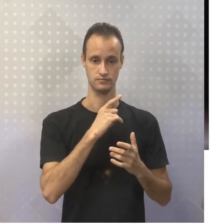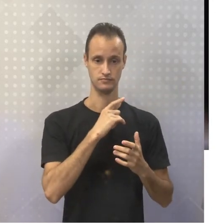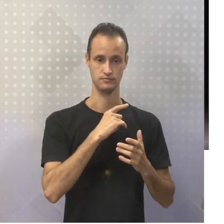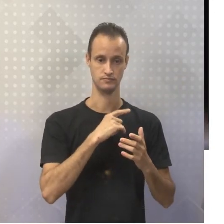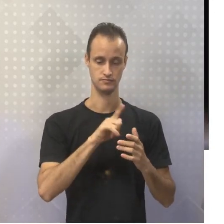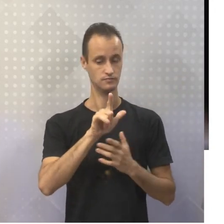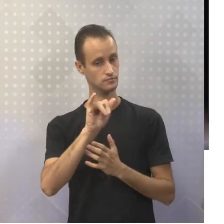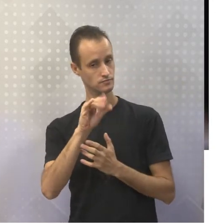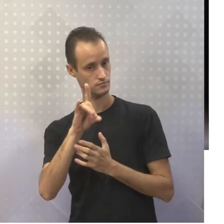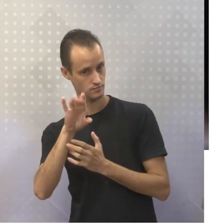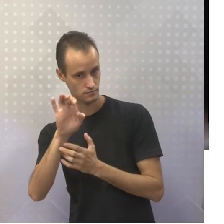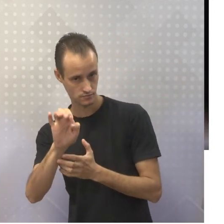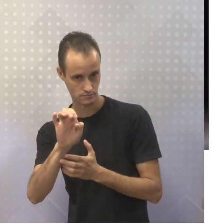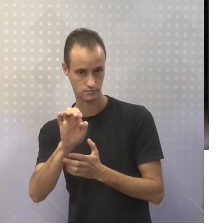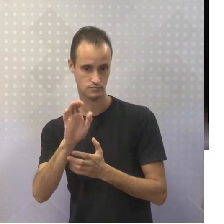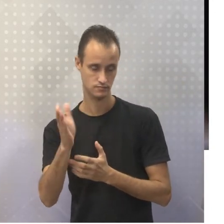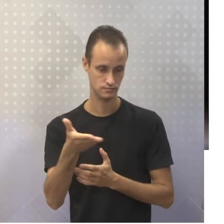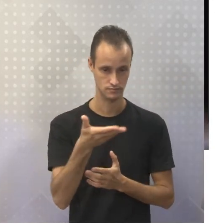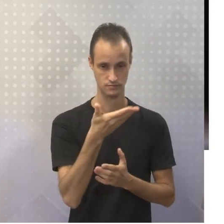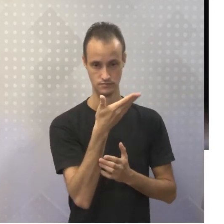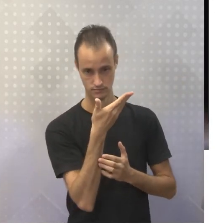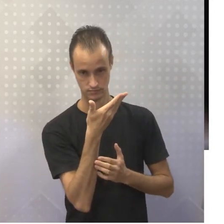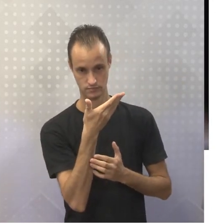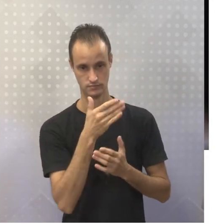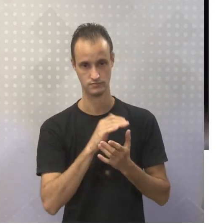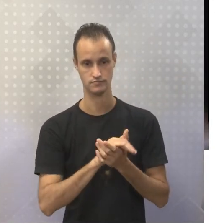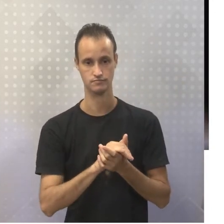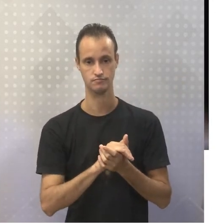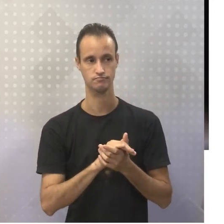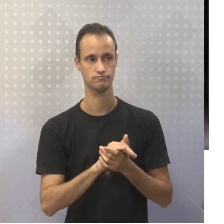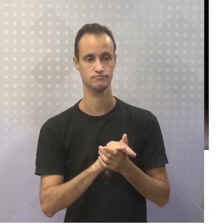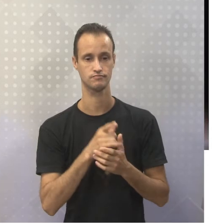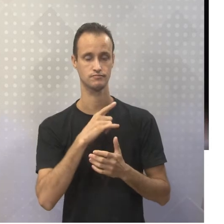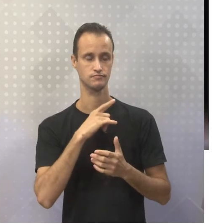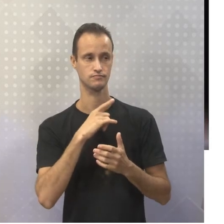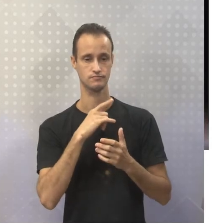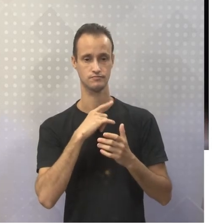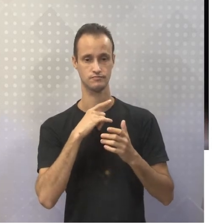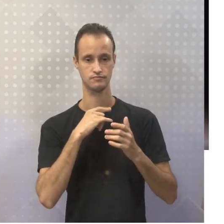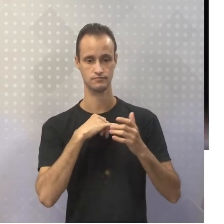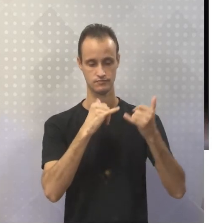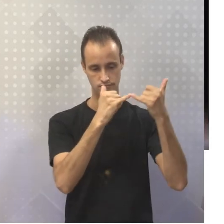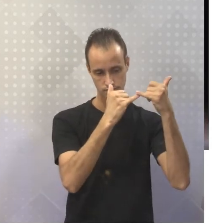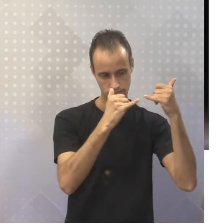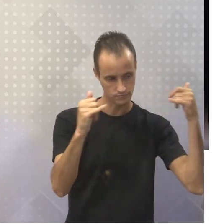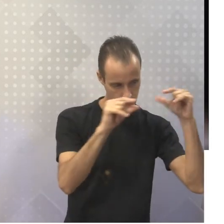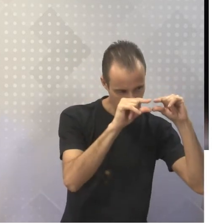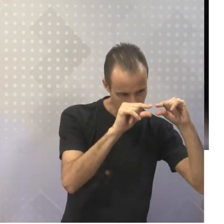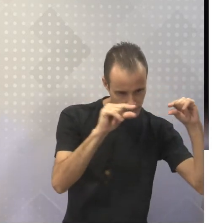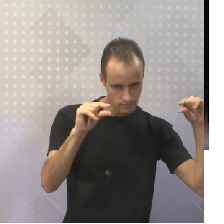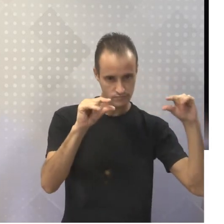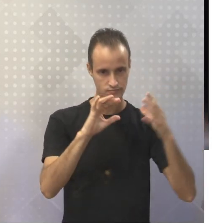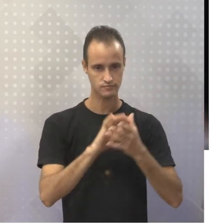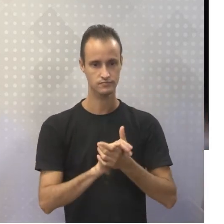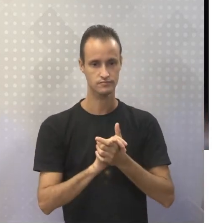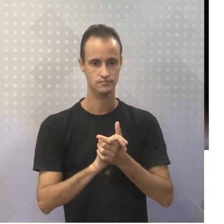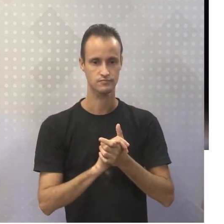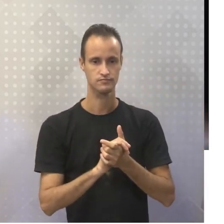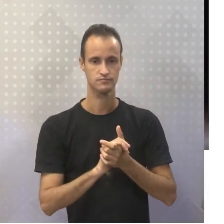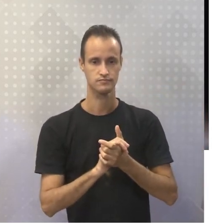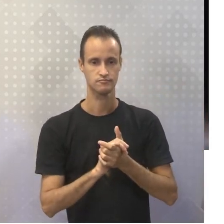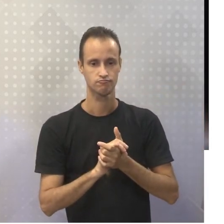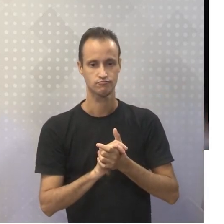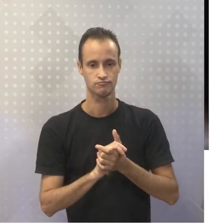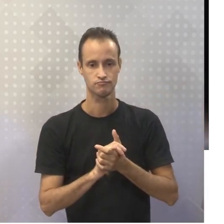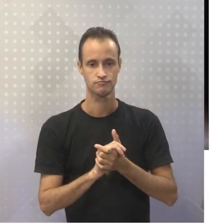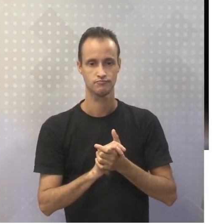LIDE, né? Que é, justamente, ou melhor, a linha fina, né? Aqui, onde a